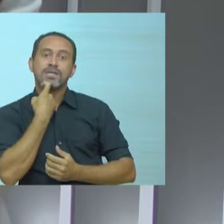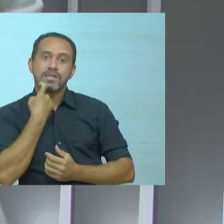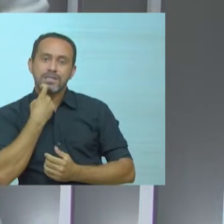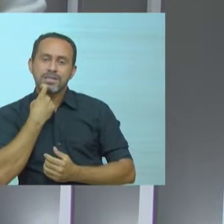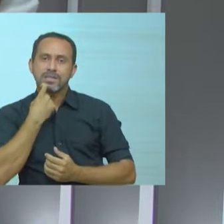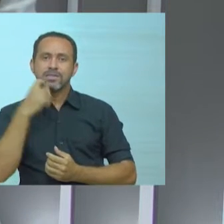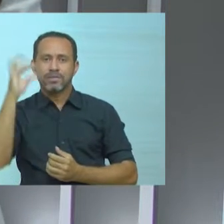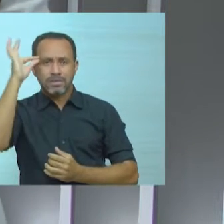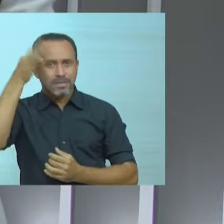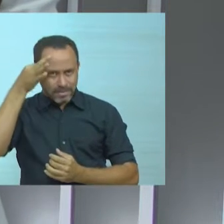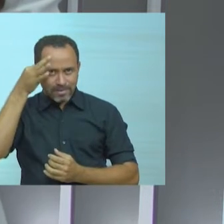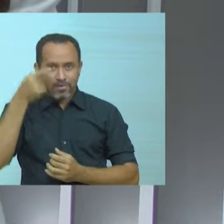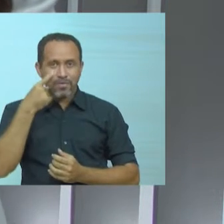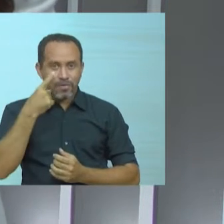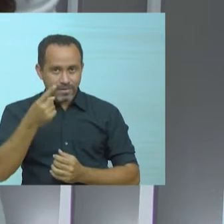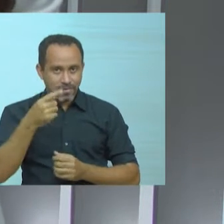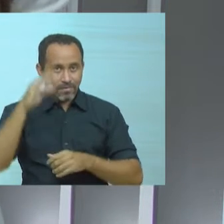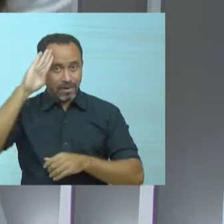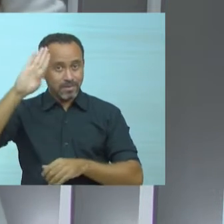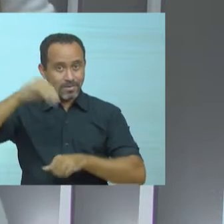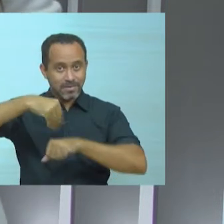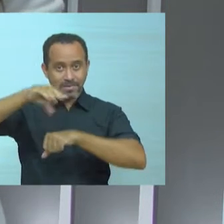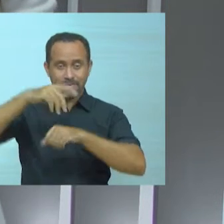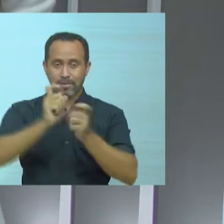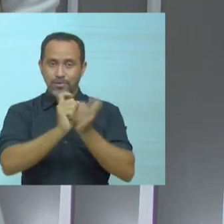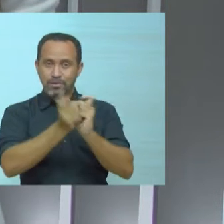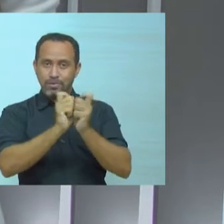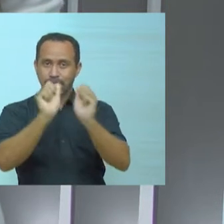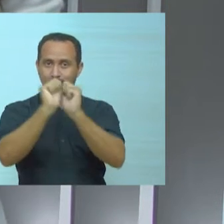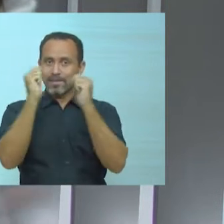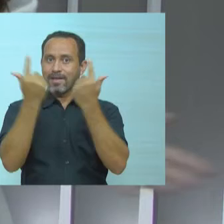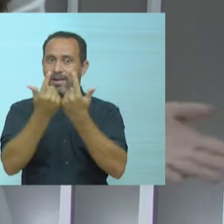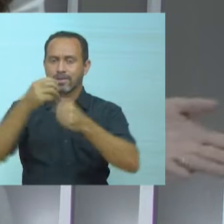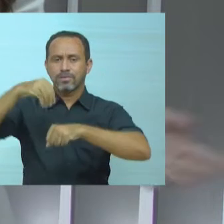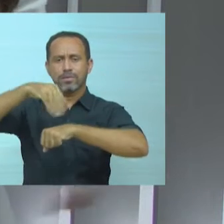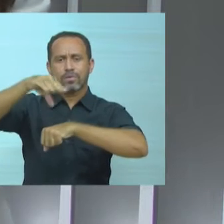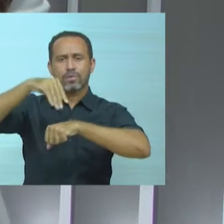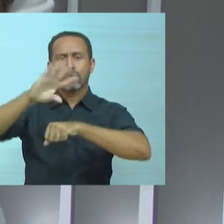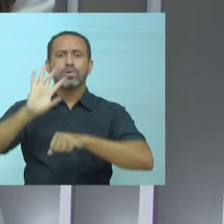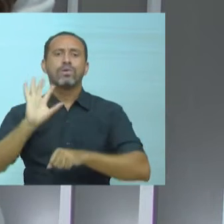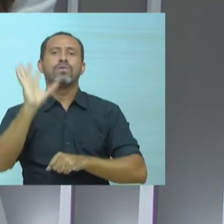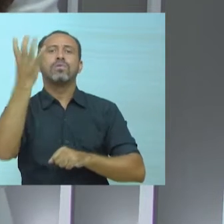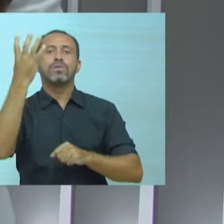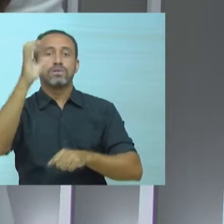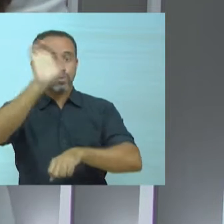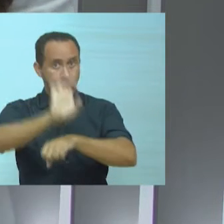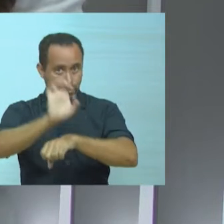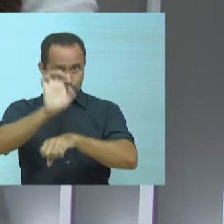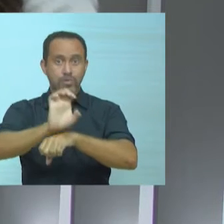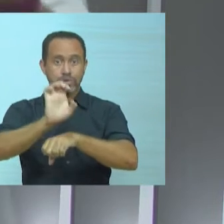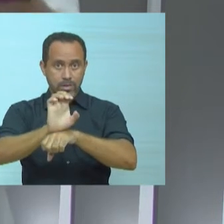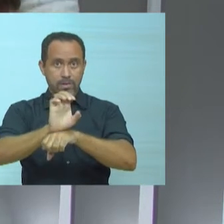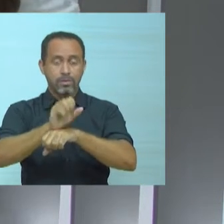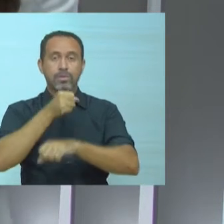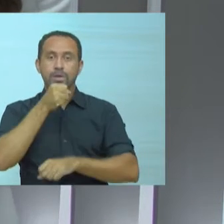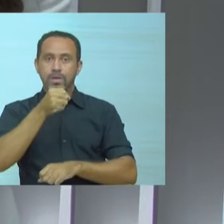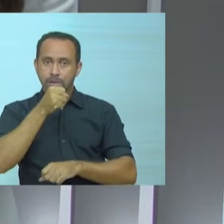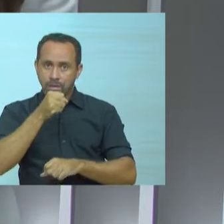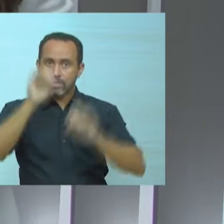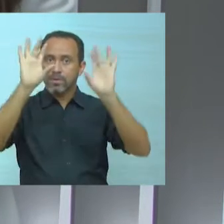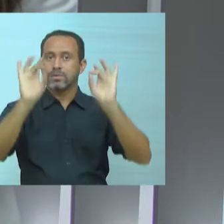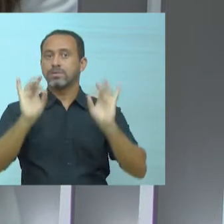segunda a sexta, logo cedo, você acompanha as principais discussões da Alese, informações sobre o que acontece em nosso estado e